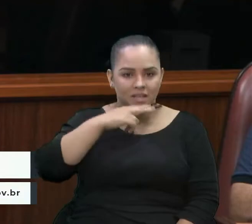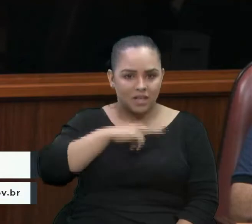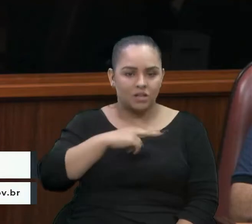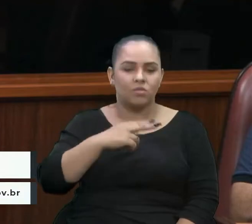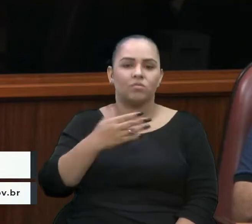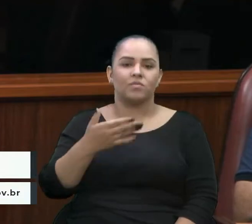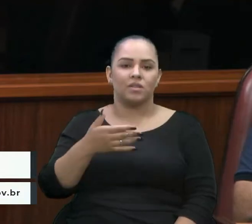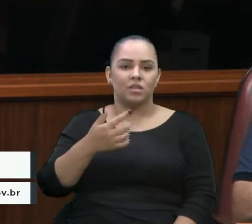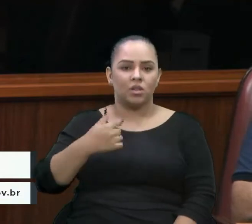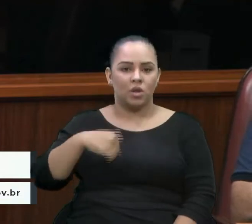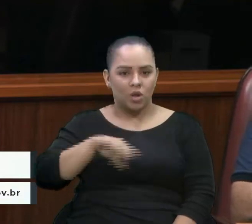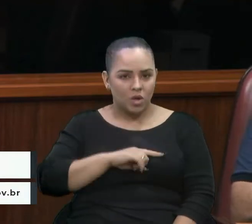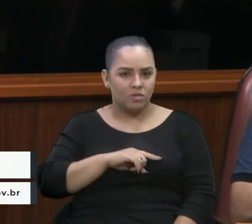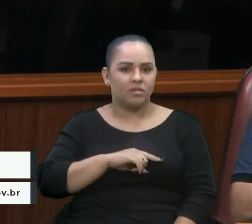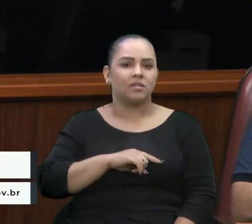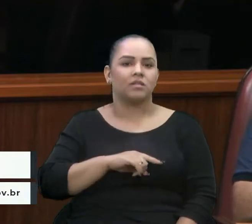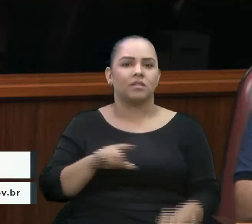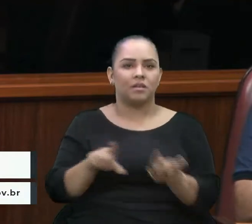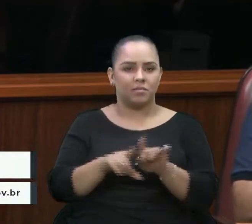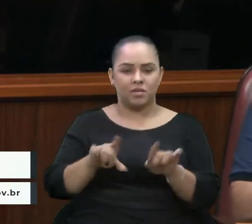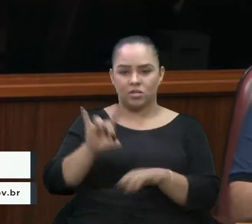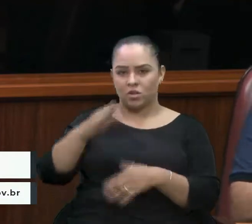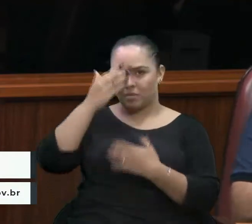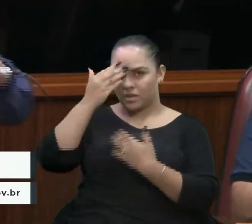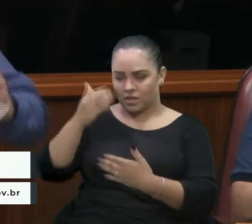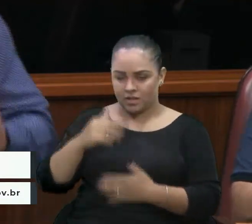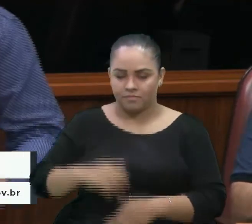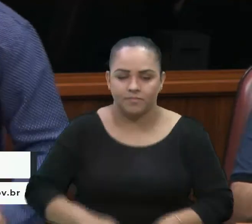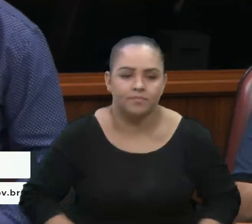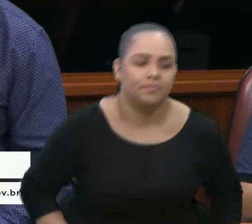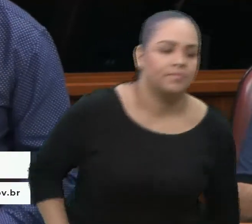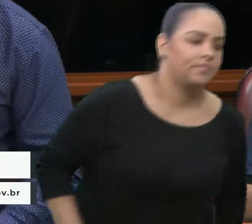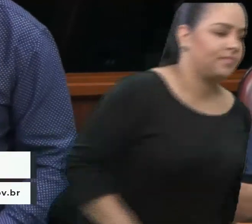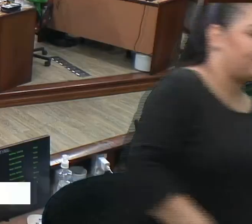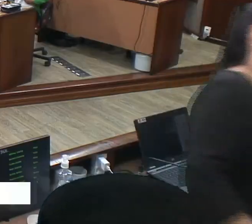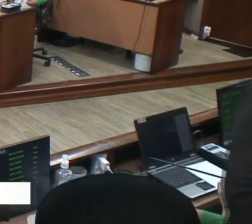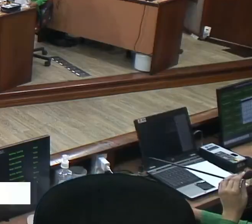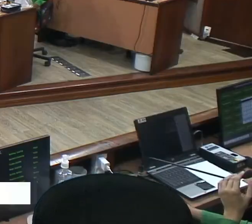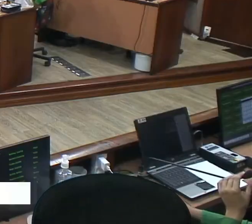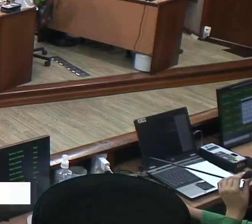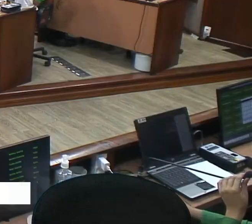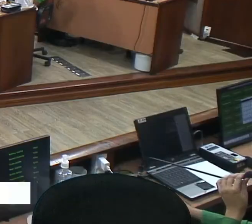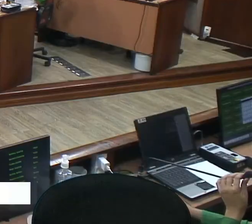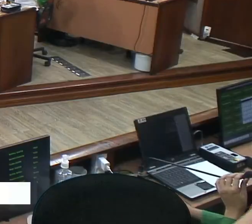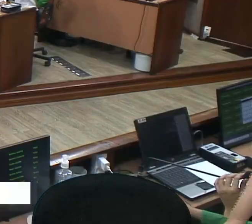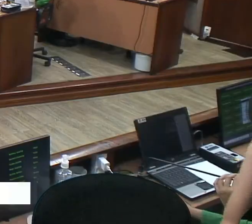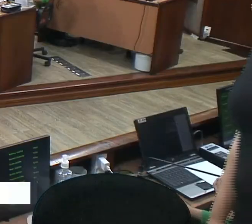estejam diante dessa situação. Era isso, muito obrigado. Obrigada, vereador Lucas. Obrigada. Obrigada. Obrigada. Obrigada. Obrigada.